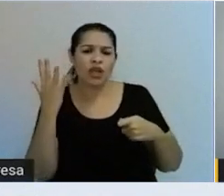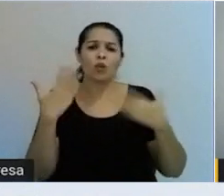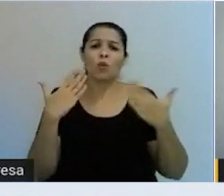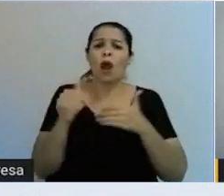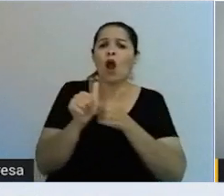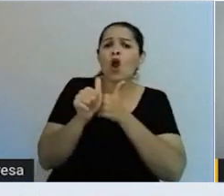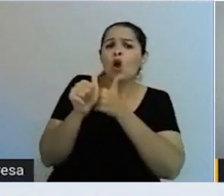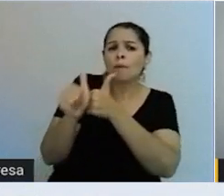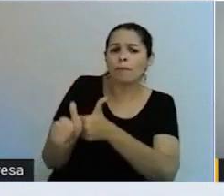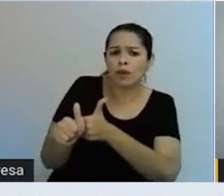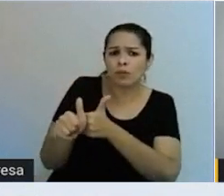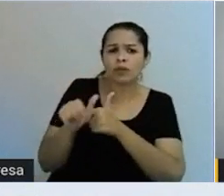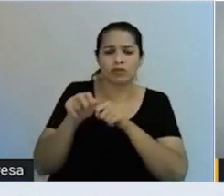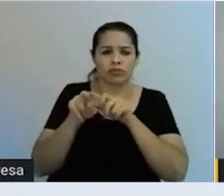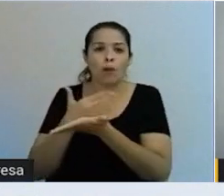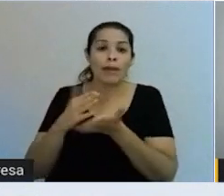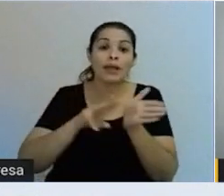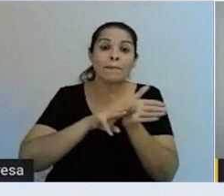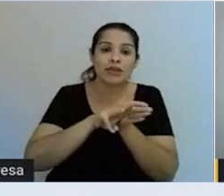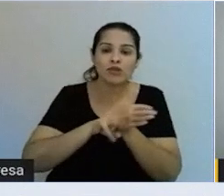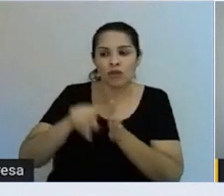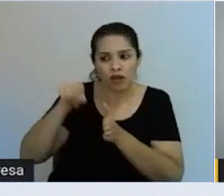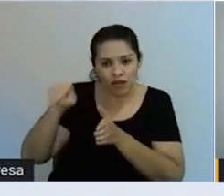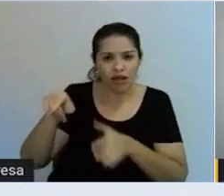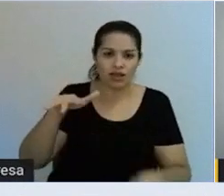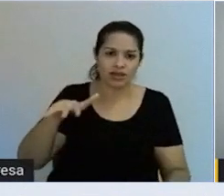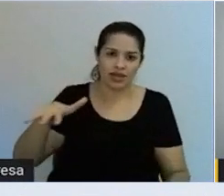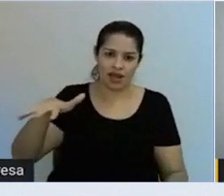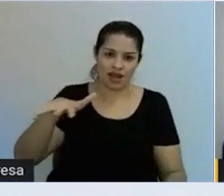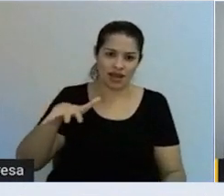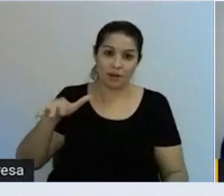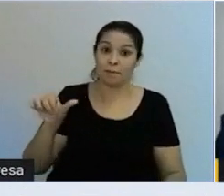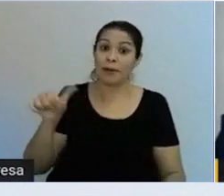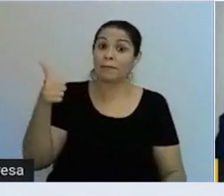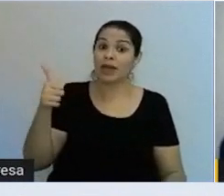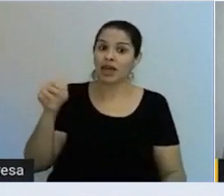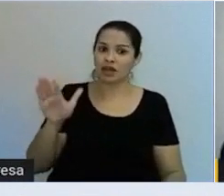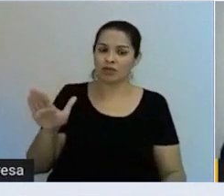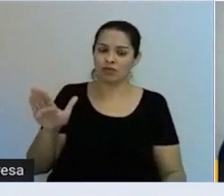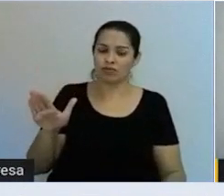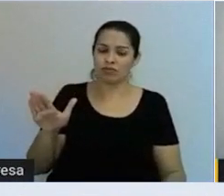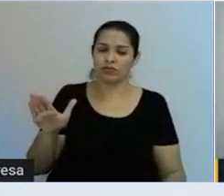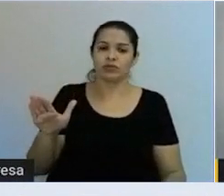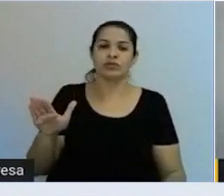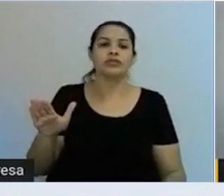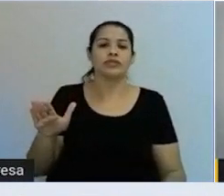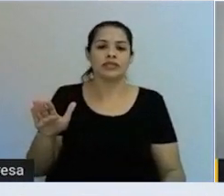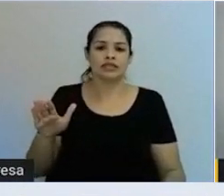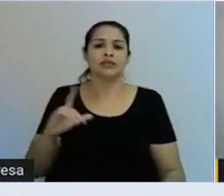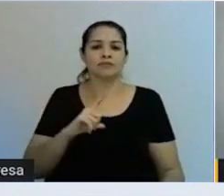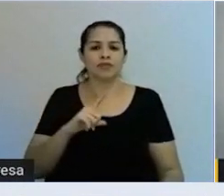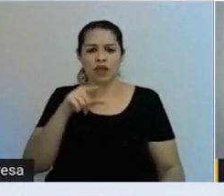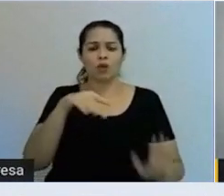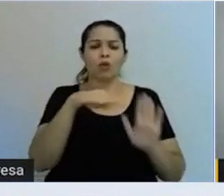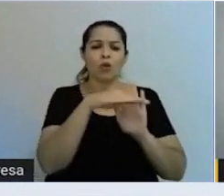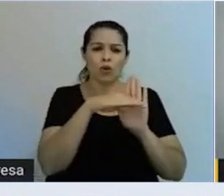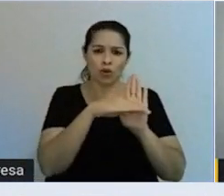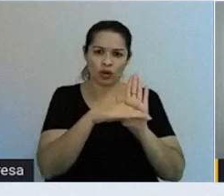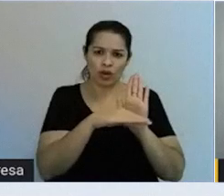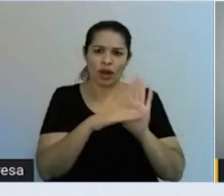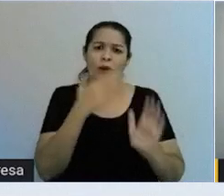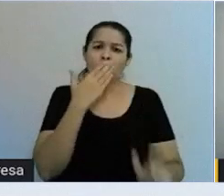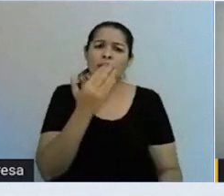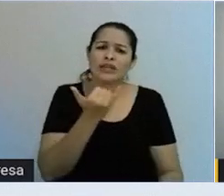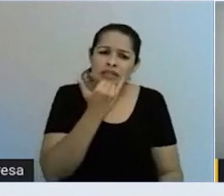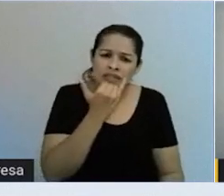implantação, dos resultados. Mas, para você ver, tudo deve ter uma sequência lógica, tá? Eu coloquei os itens aí, pessoal, até peço perdão para vocês.